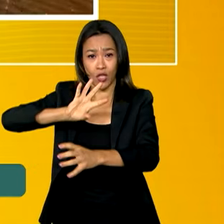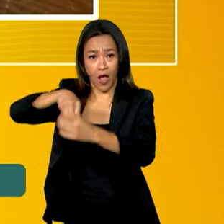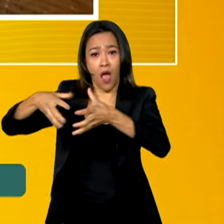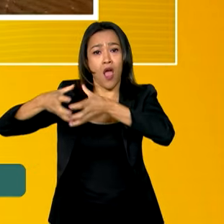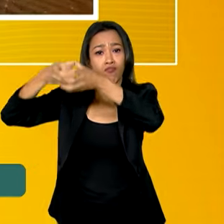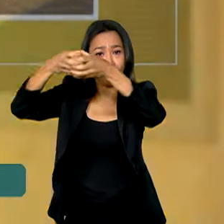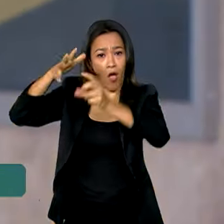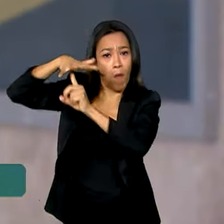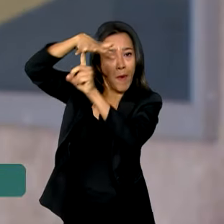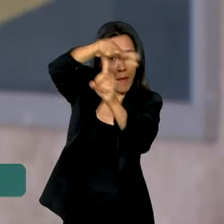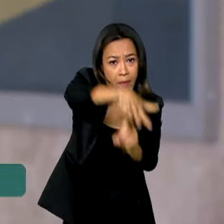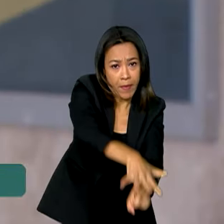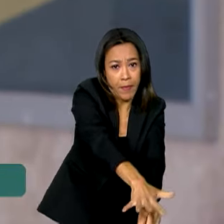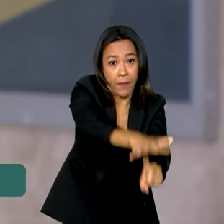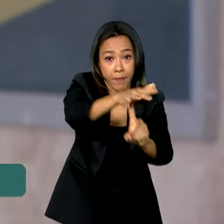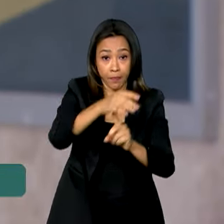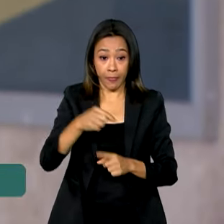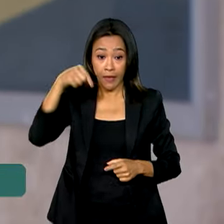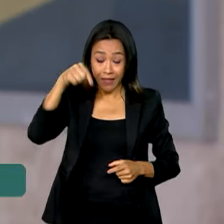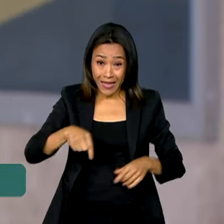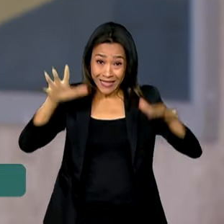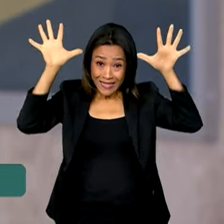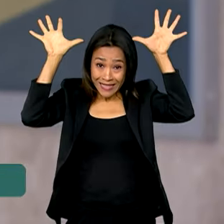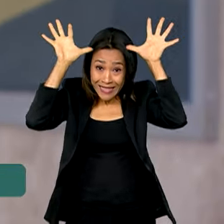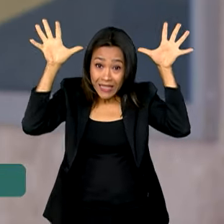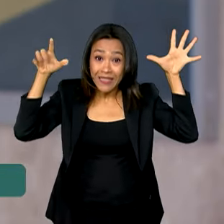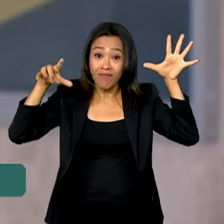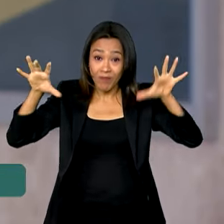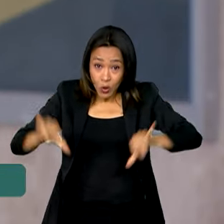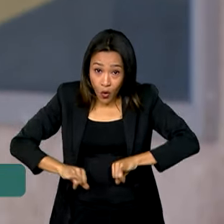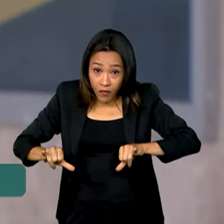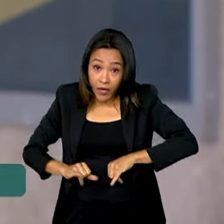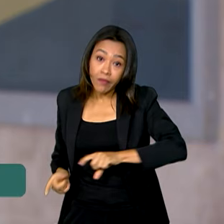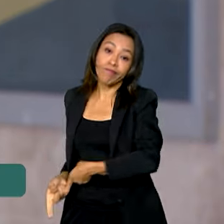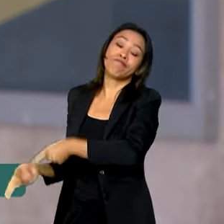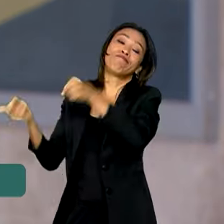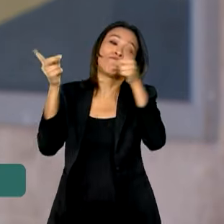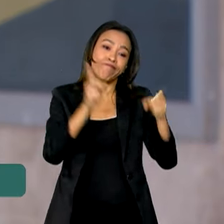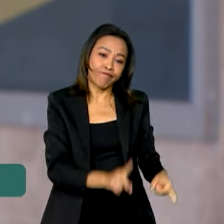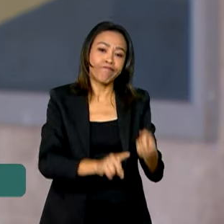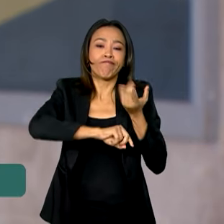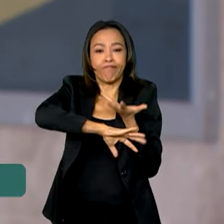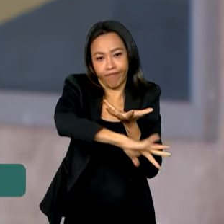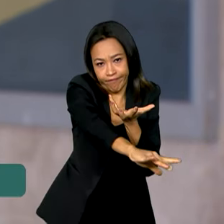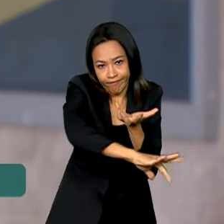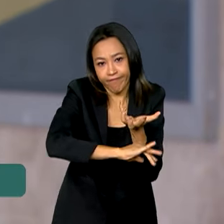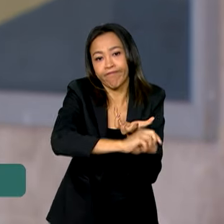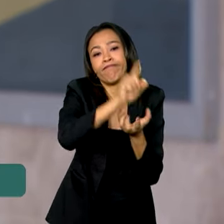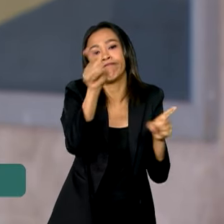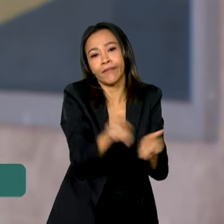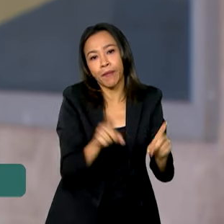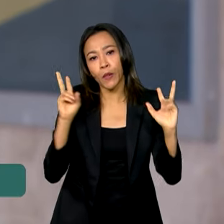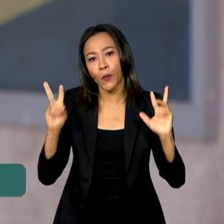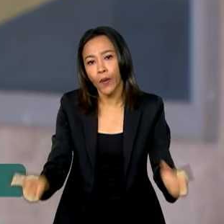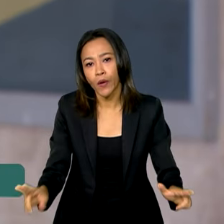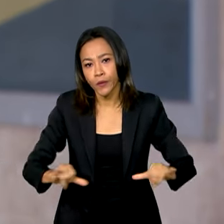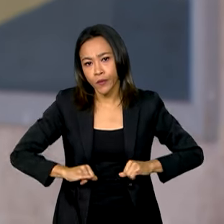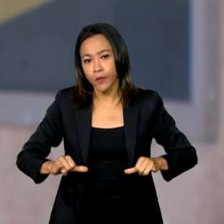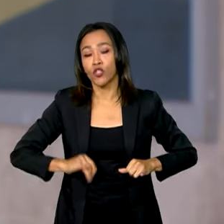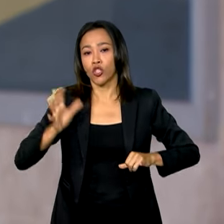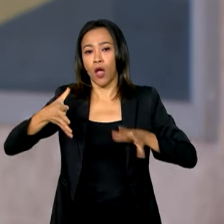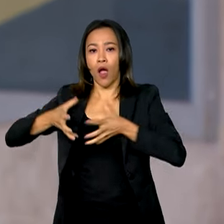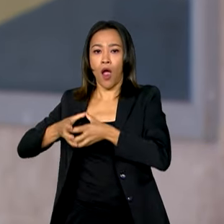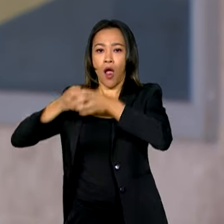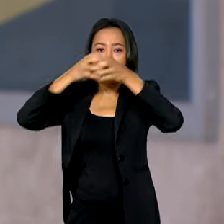Vanessa, se arde a Chapada, arde também o Pantanal brasileiro. O governo federal enviou uma missão humanitária